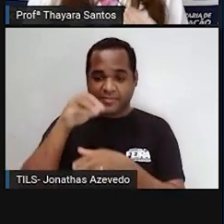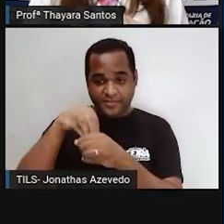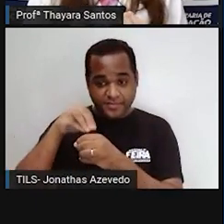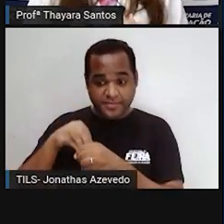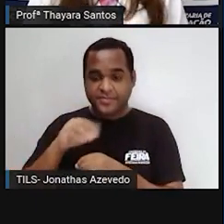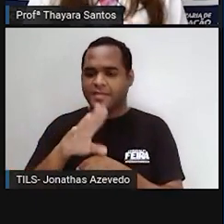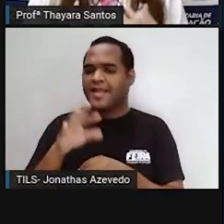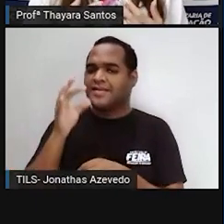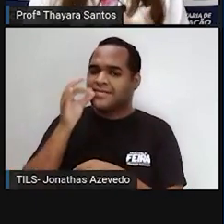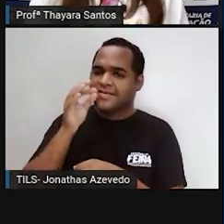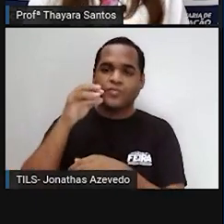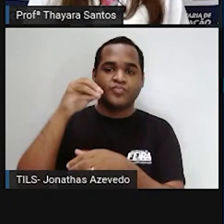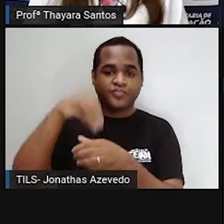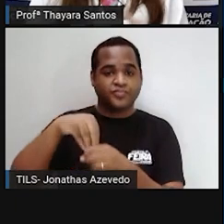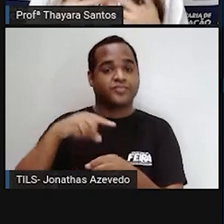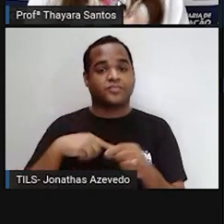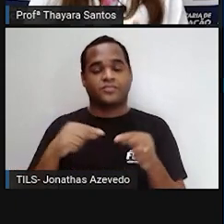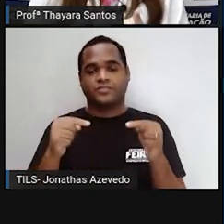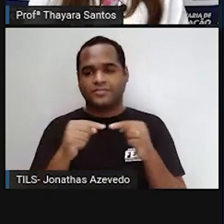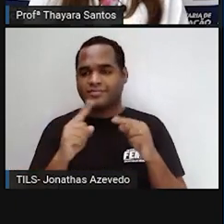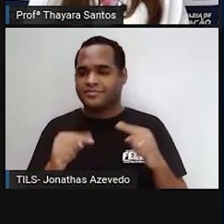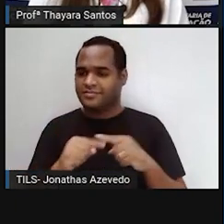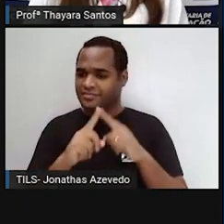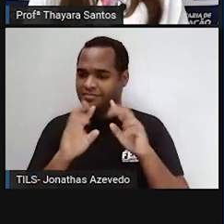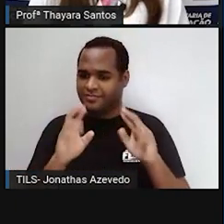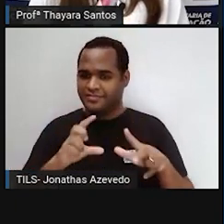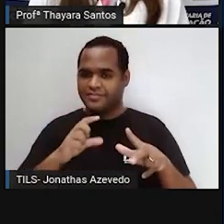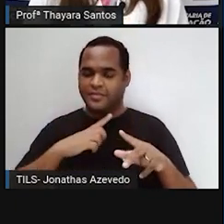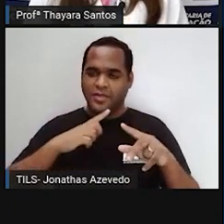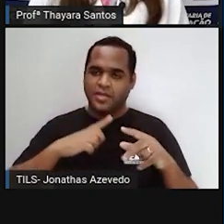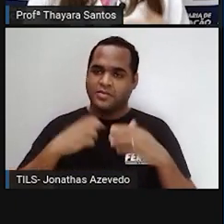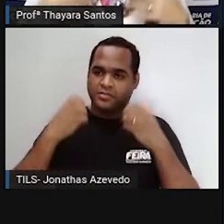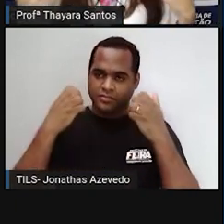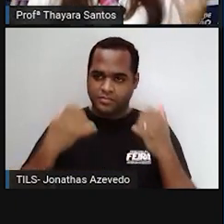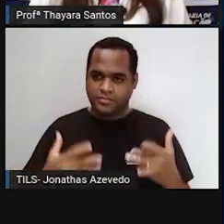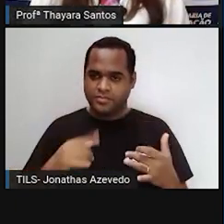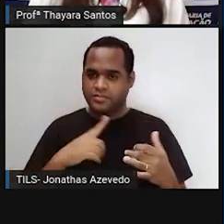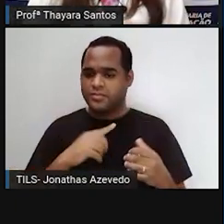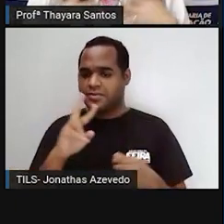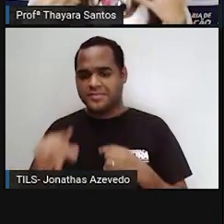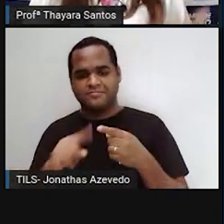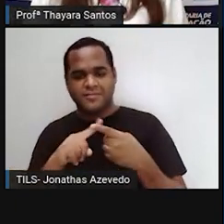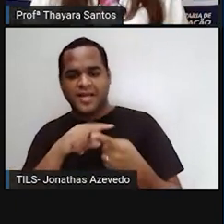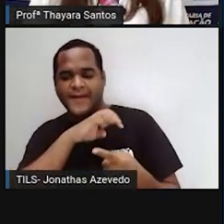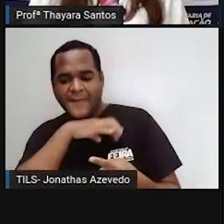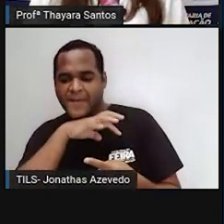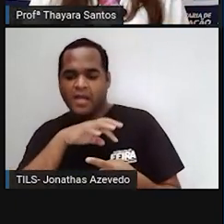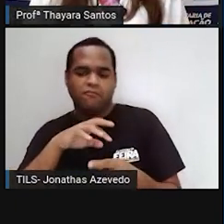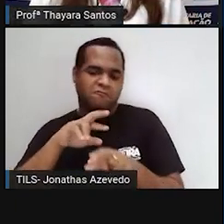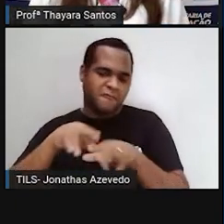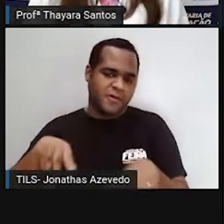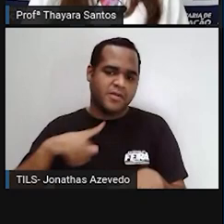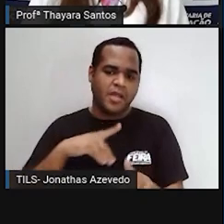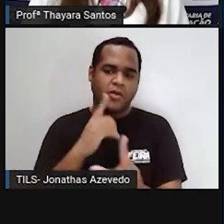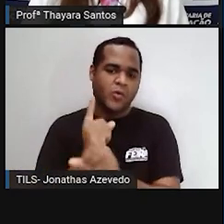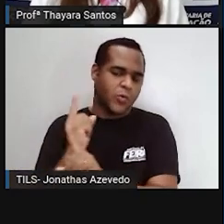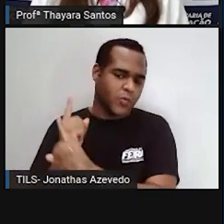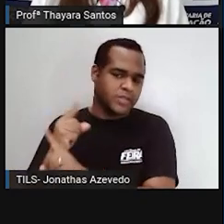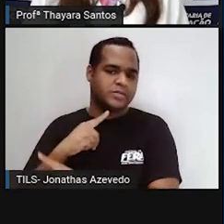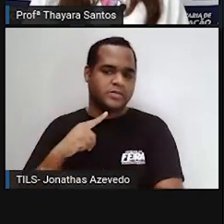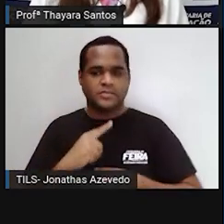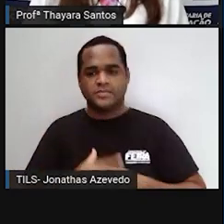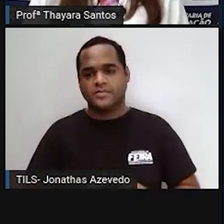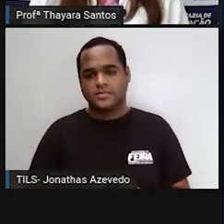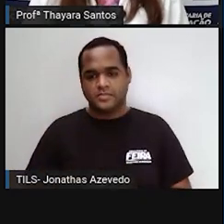salinidade da água vai interferir muito no tipo de organismo que a gente encontra lá, nos tipos de animais, de algas que a gente encontra nesse ambiente.